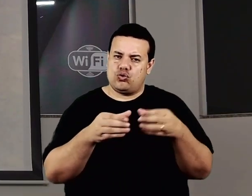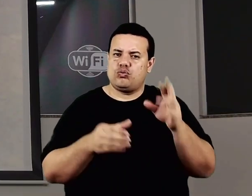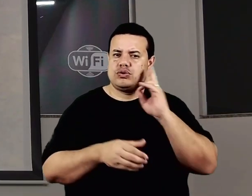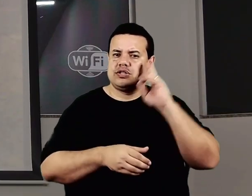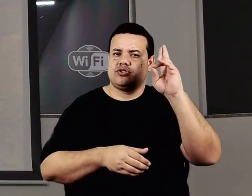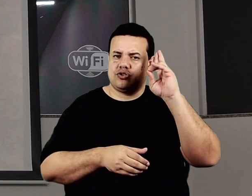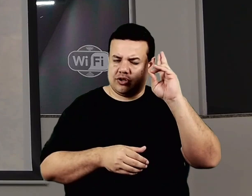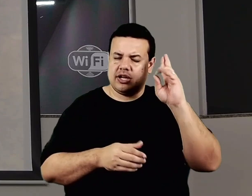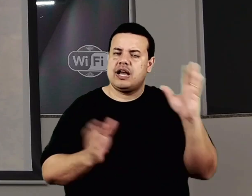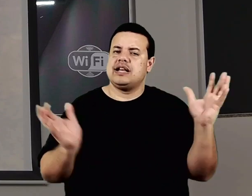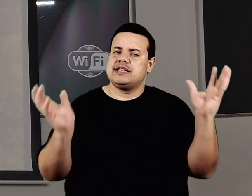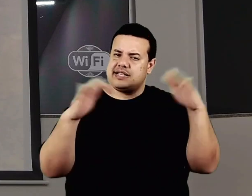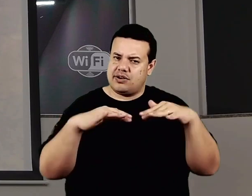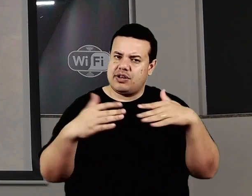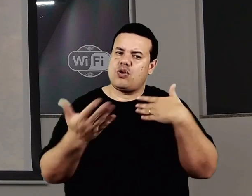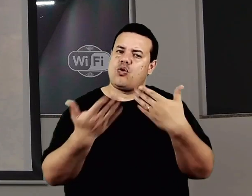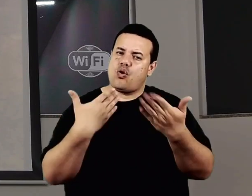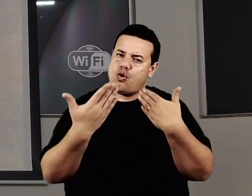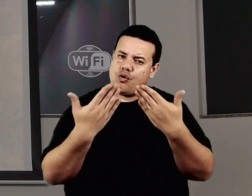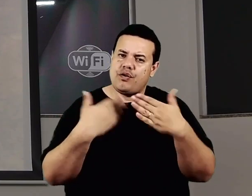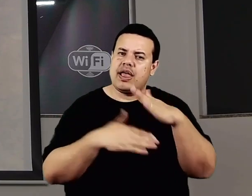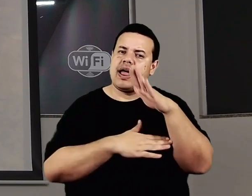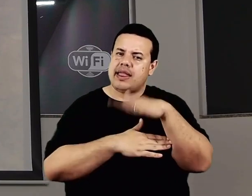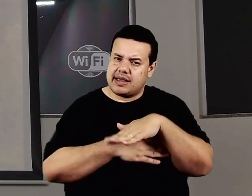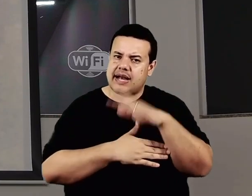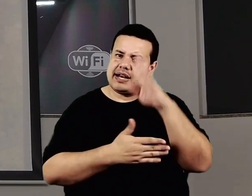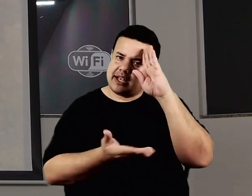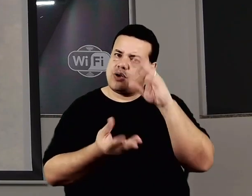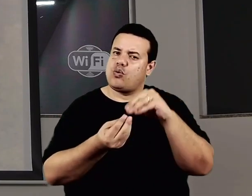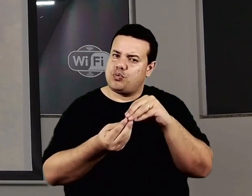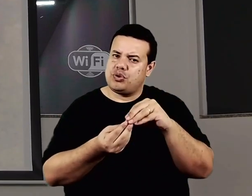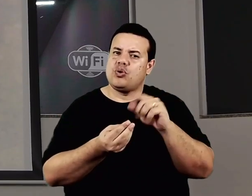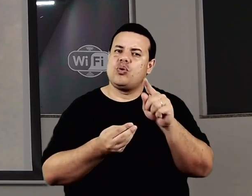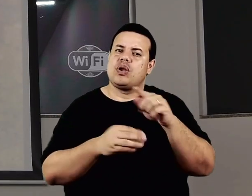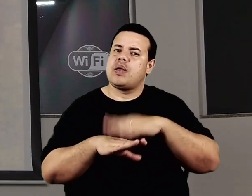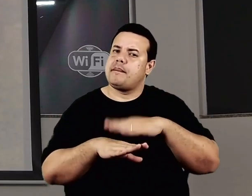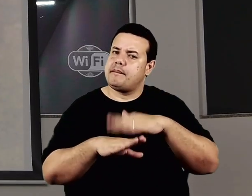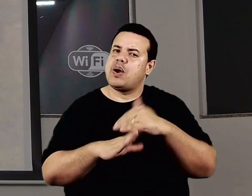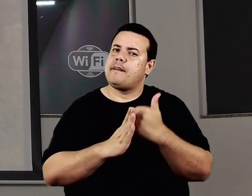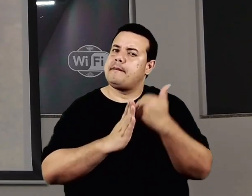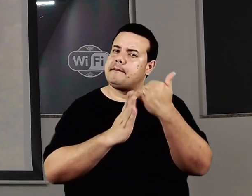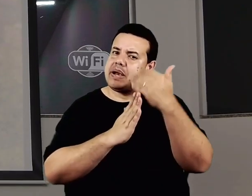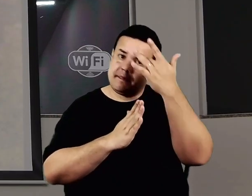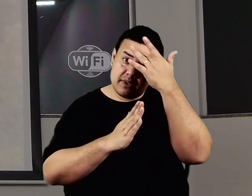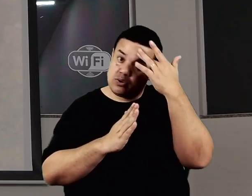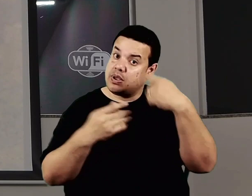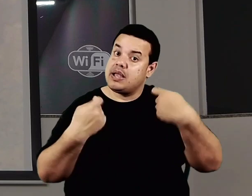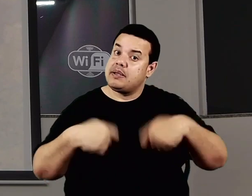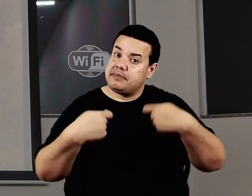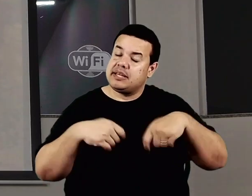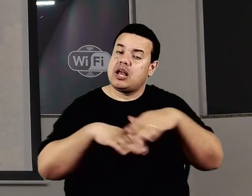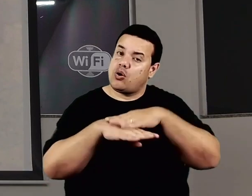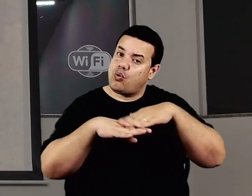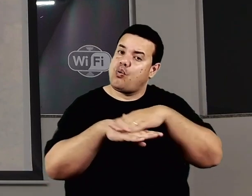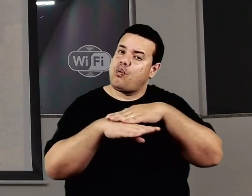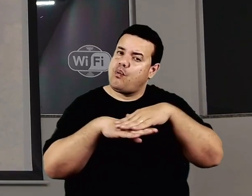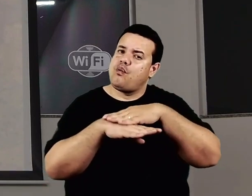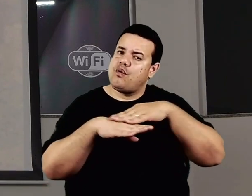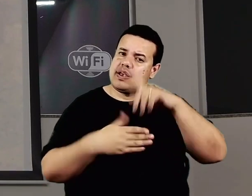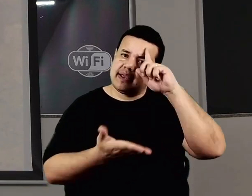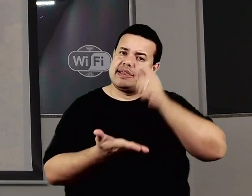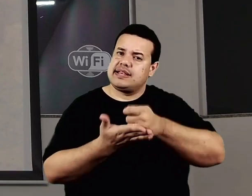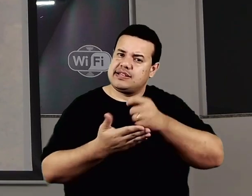tardes de conversas, onde concluíram que precisavam fazer algo mais pelos necessitados. Em meio às conversas, decidiram então